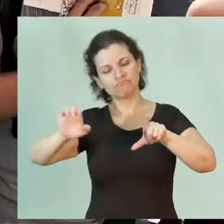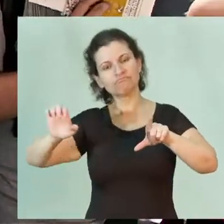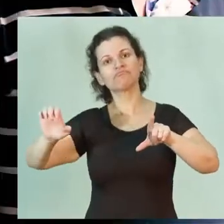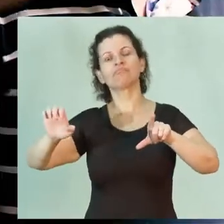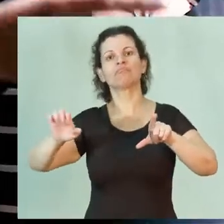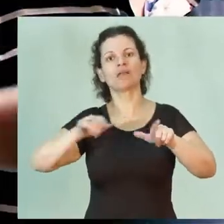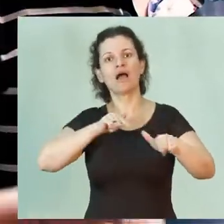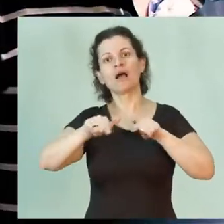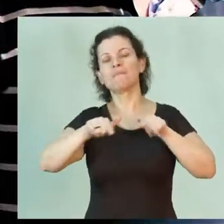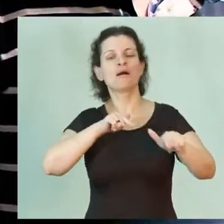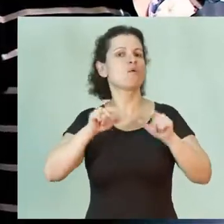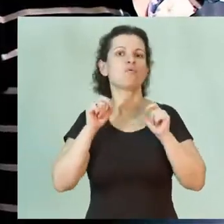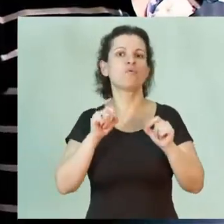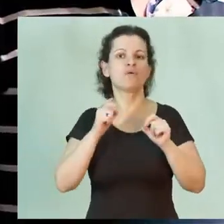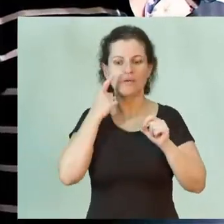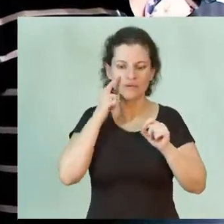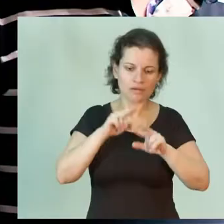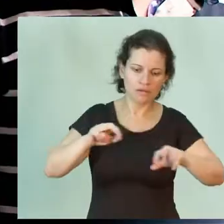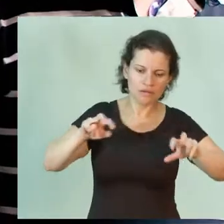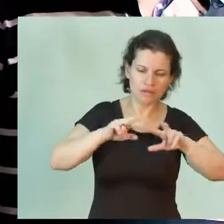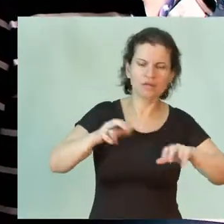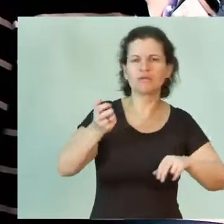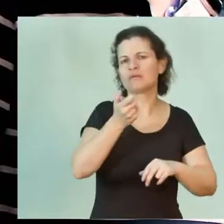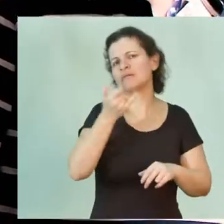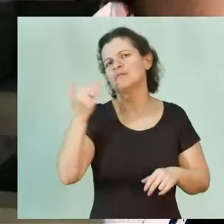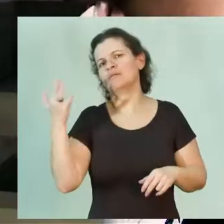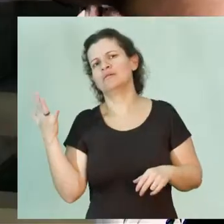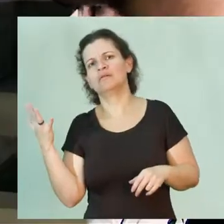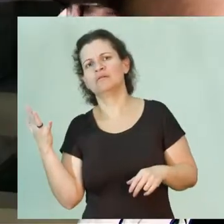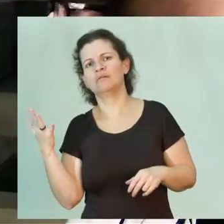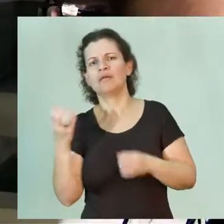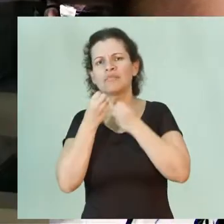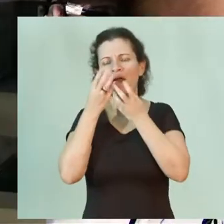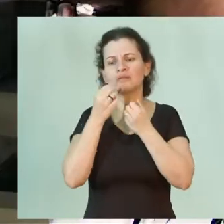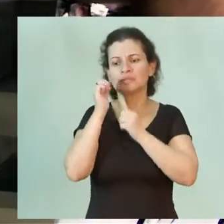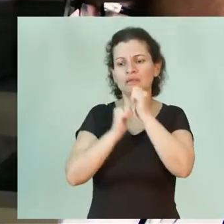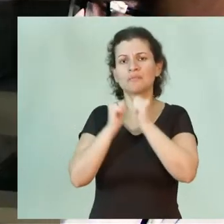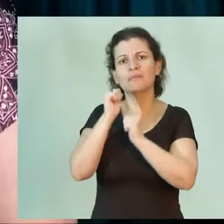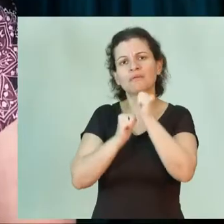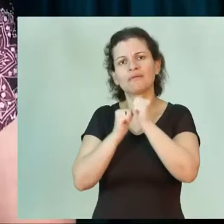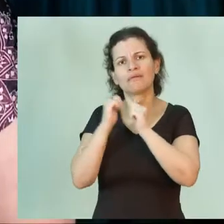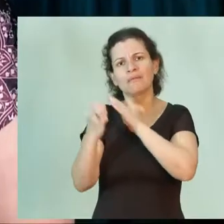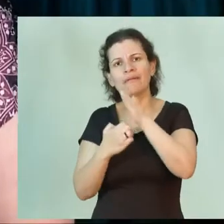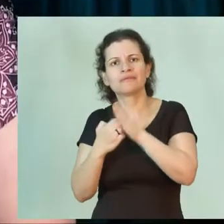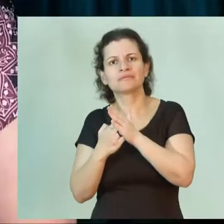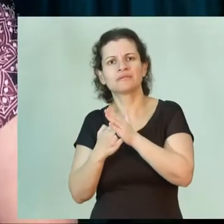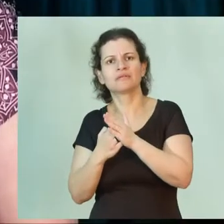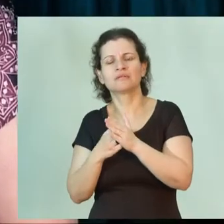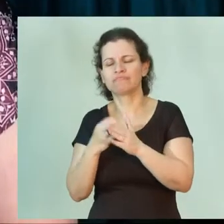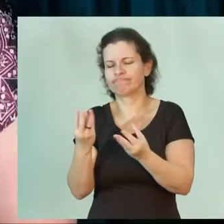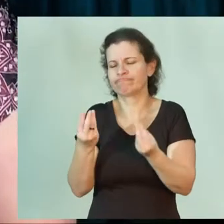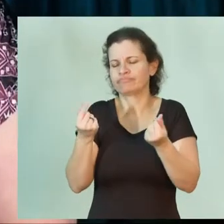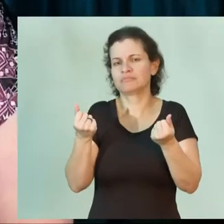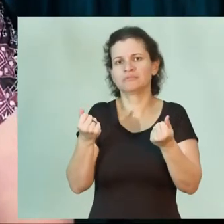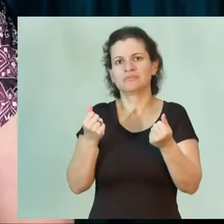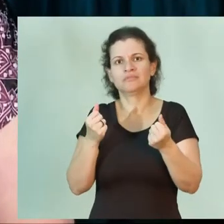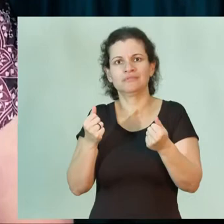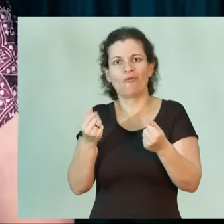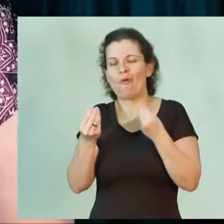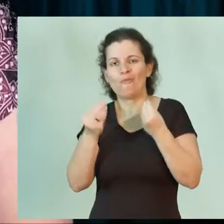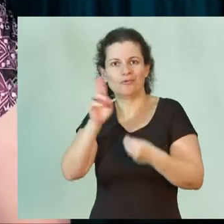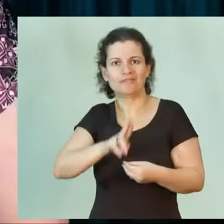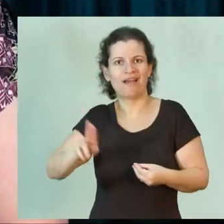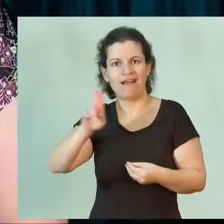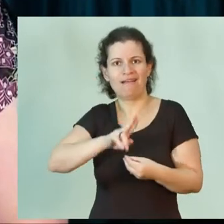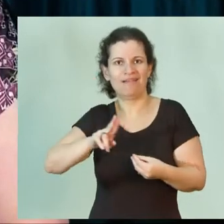atuar analisando a imensa quantidade de dados das empresas para aprimorar e otimizar as atividades dessas empresas.